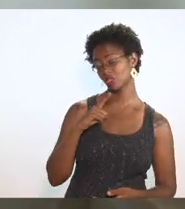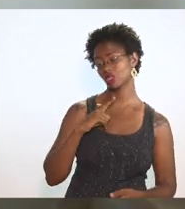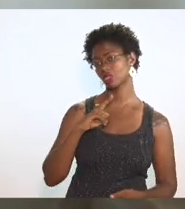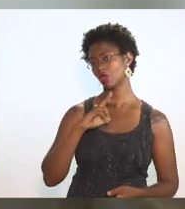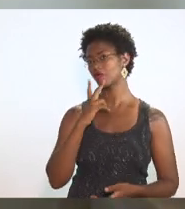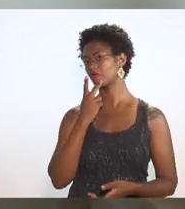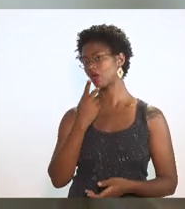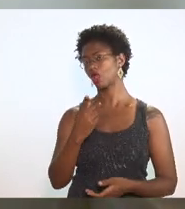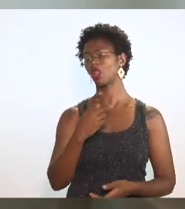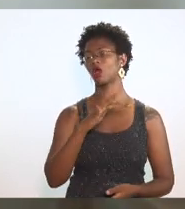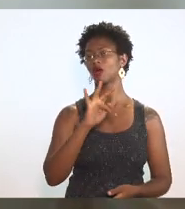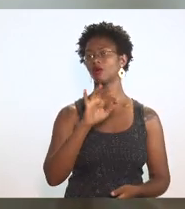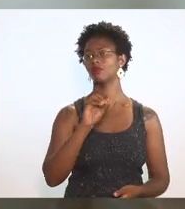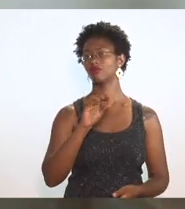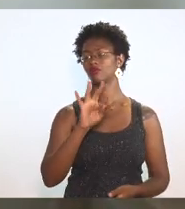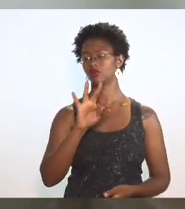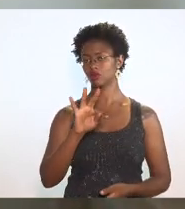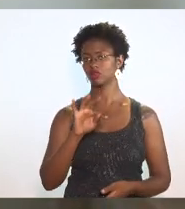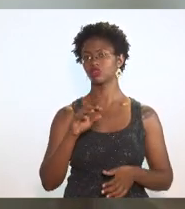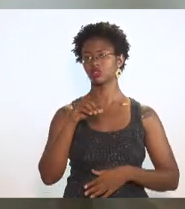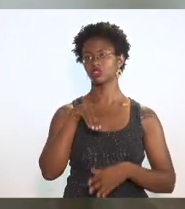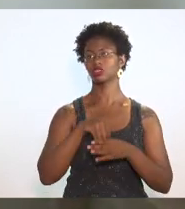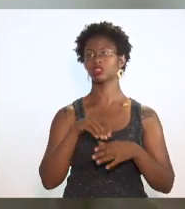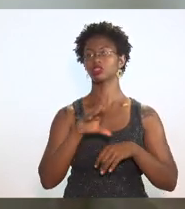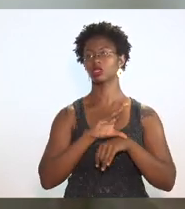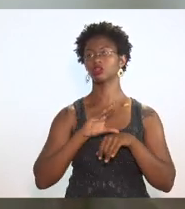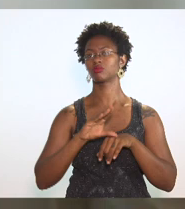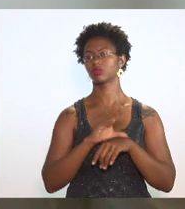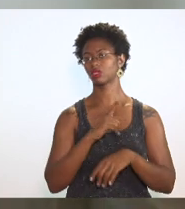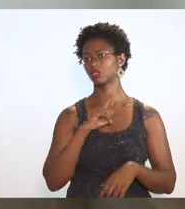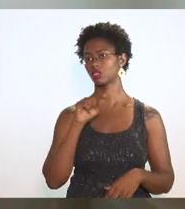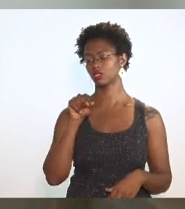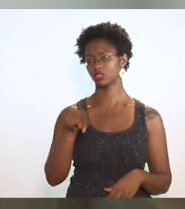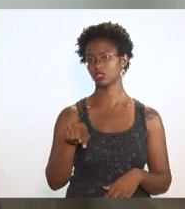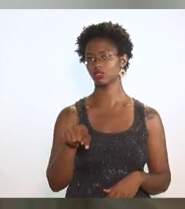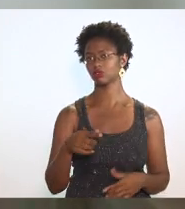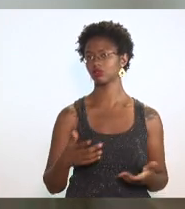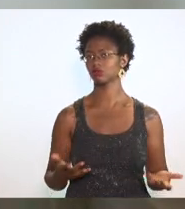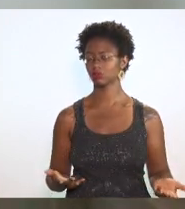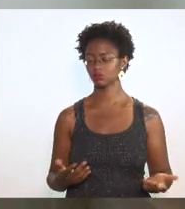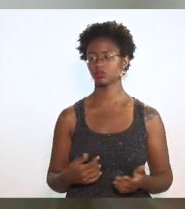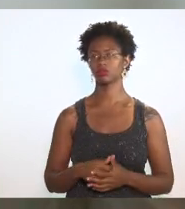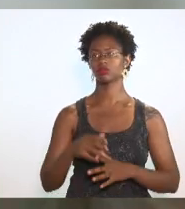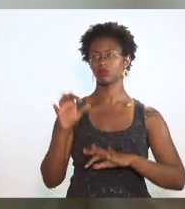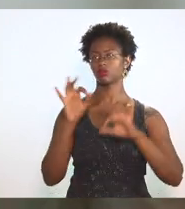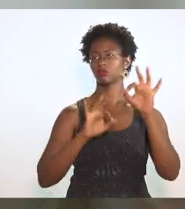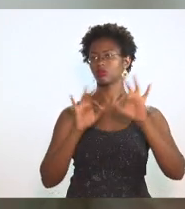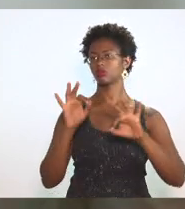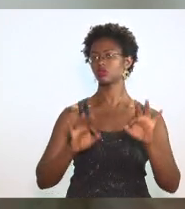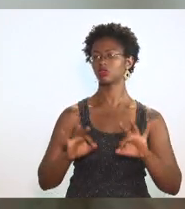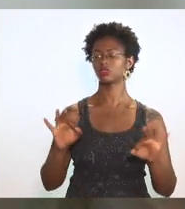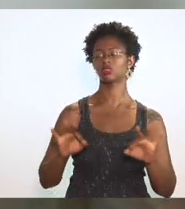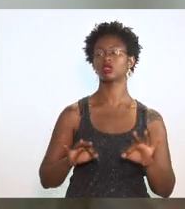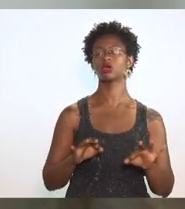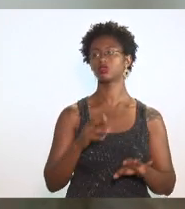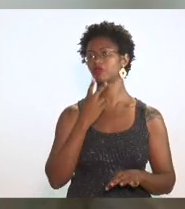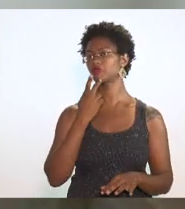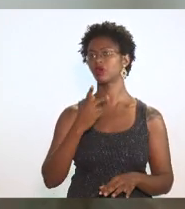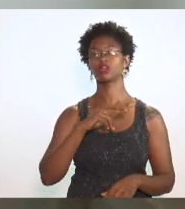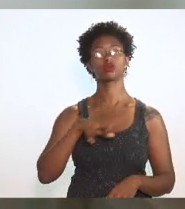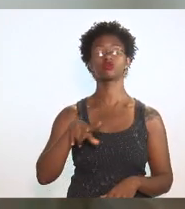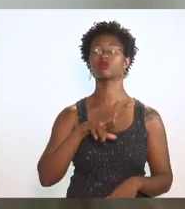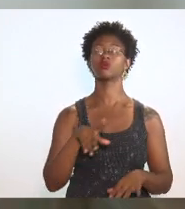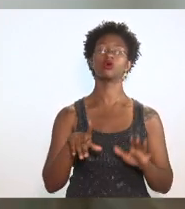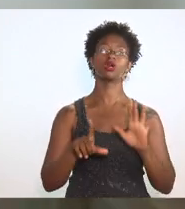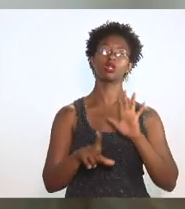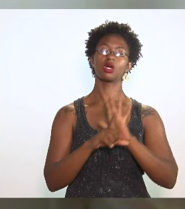nos pareceres da comissão já tem isso, se tiver referência ao FOT, o projeto se torna ilegal, porque fere o